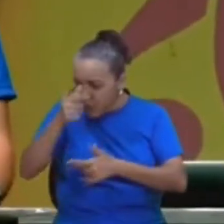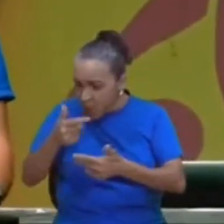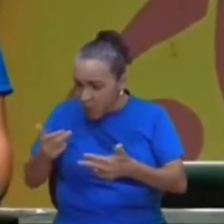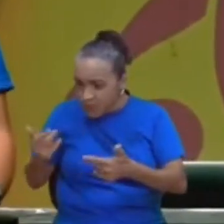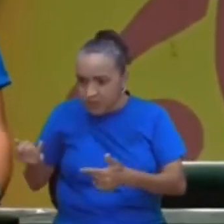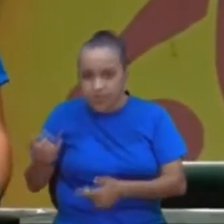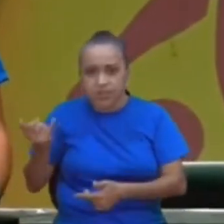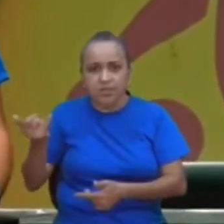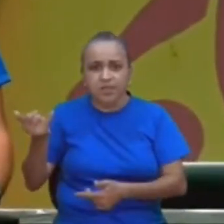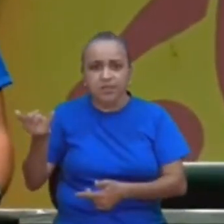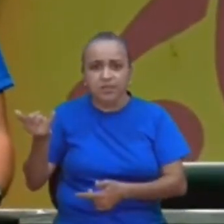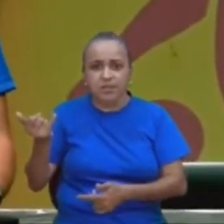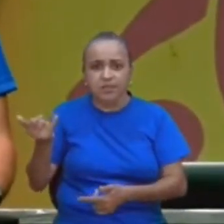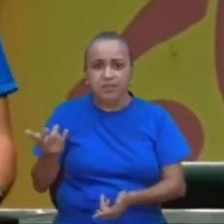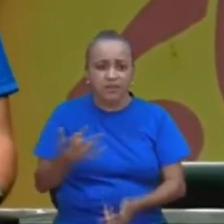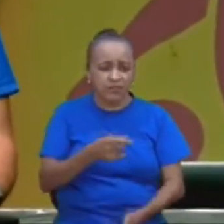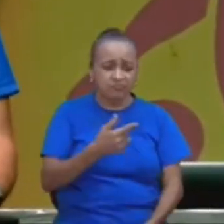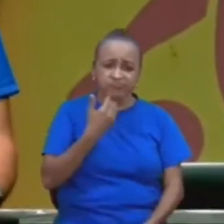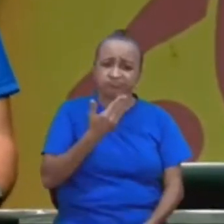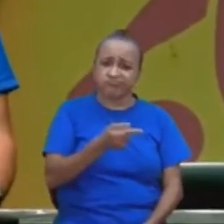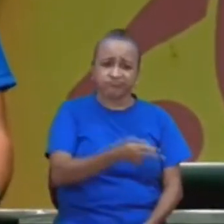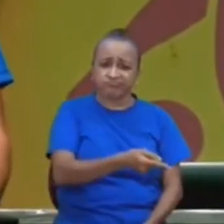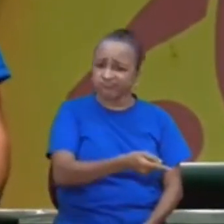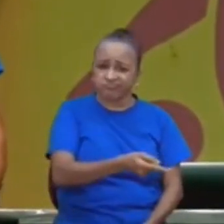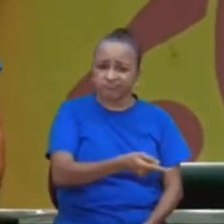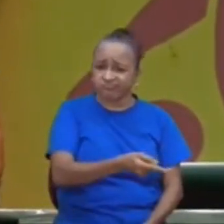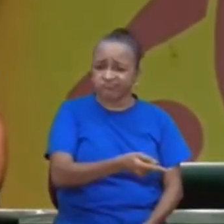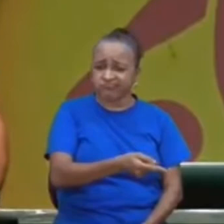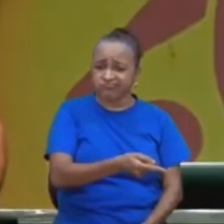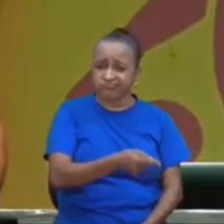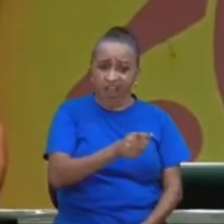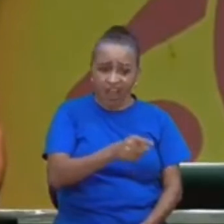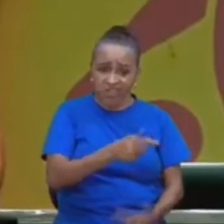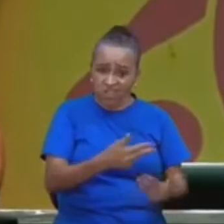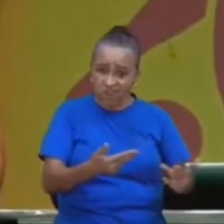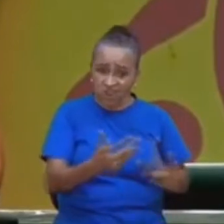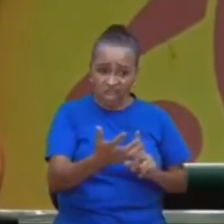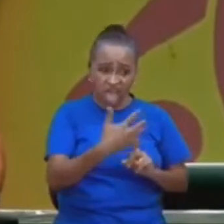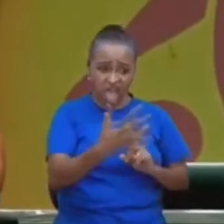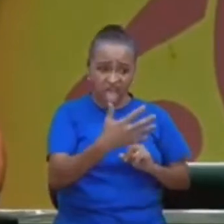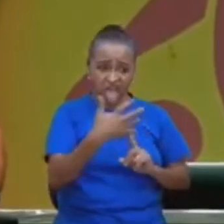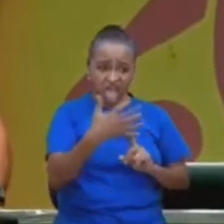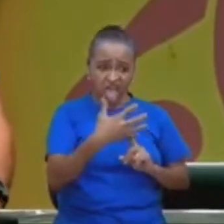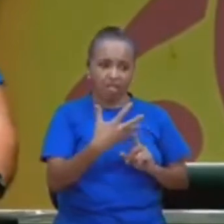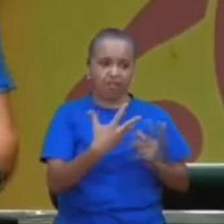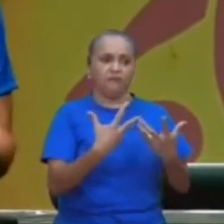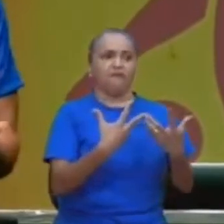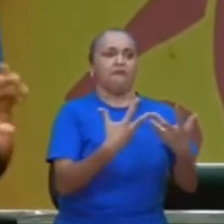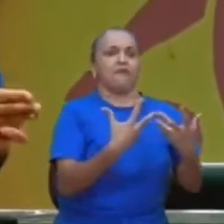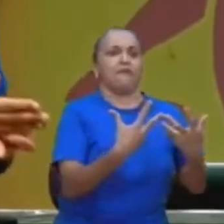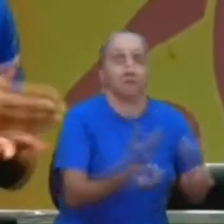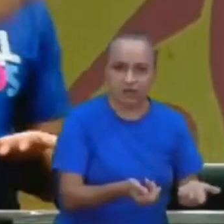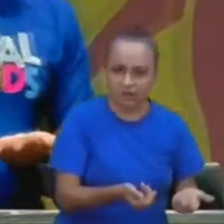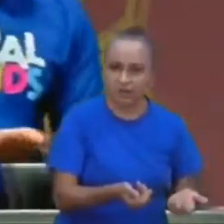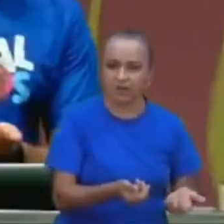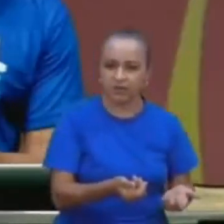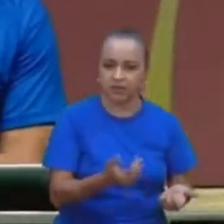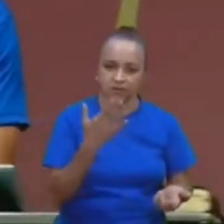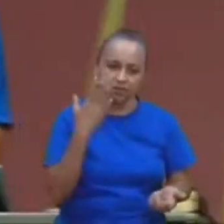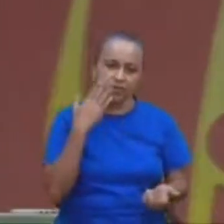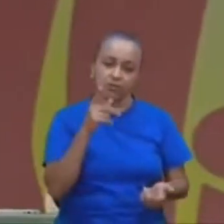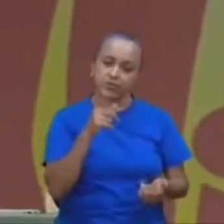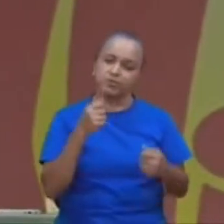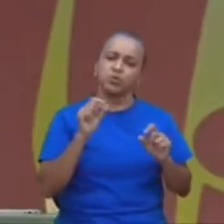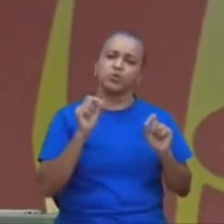não tem jeito, e tem mais, essas coisas contaminam, o exemplo arrasta, então, você